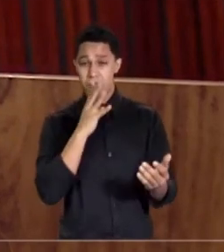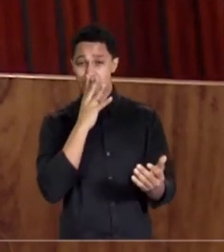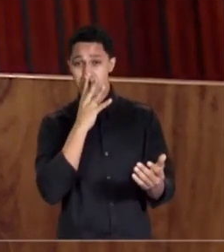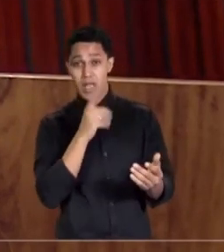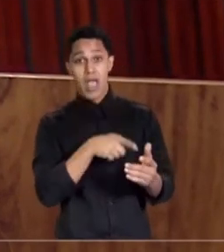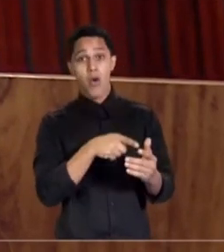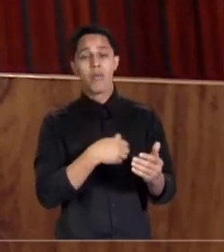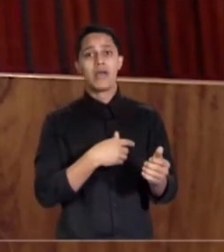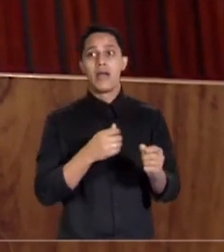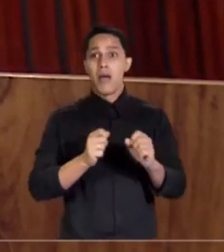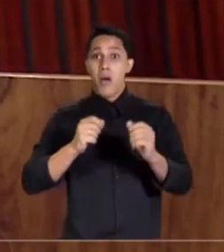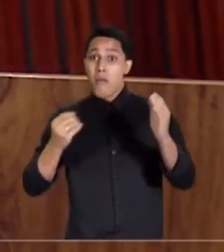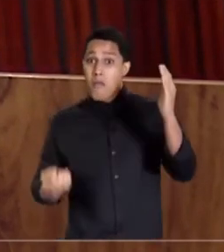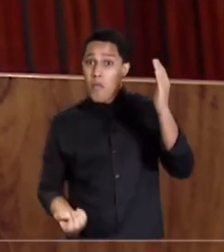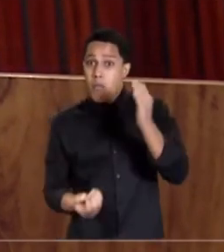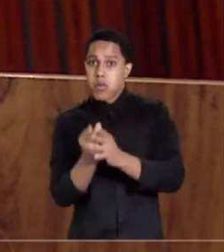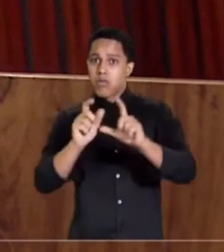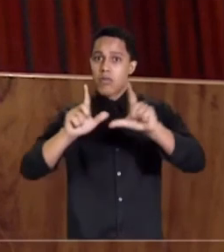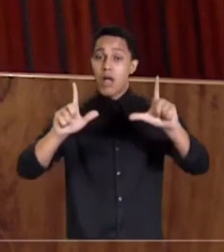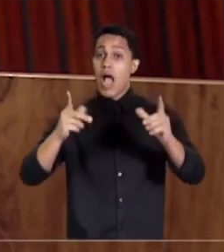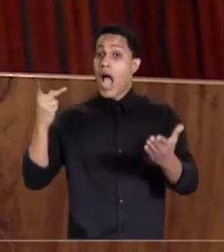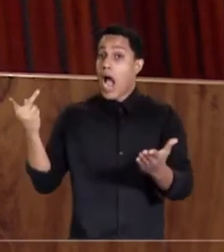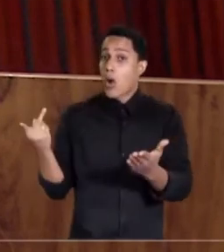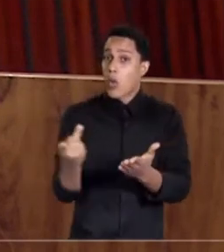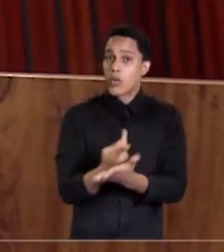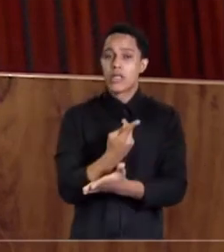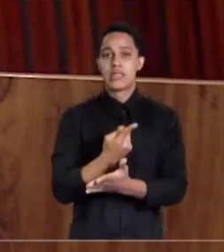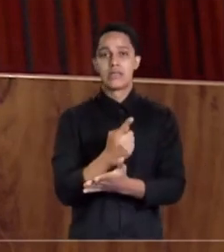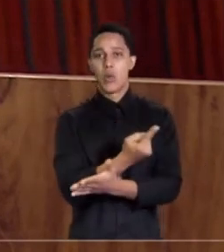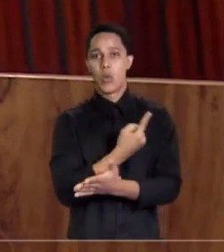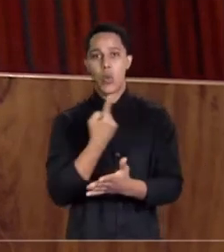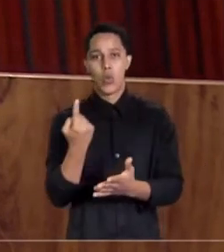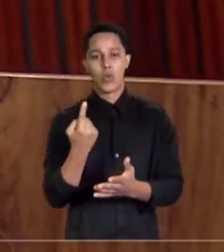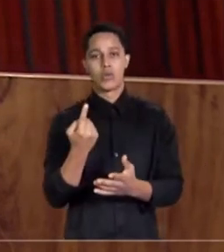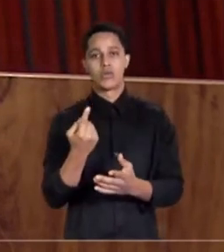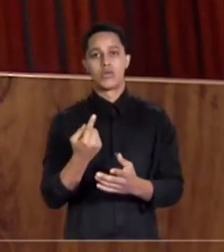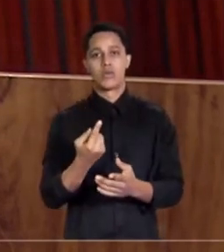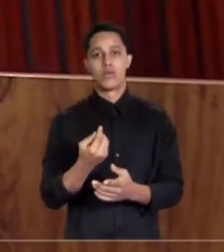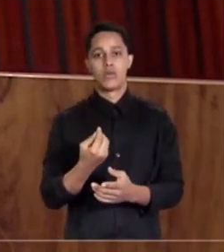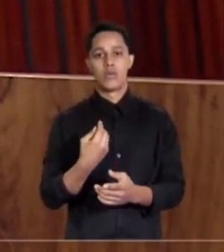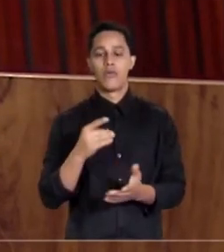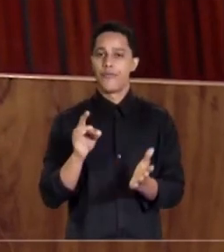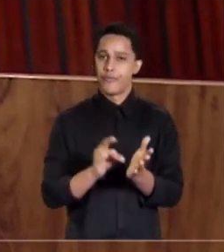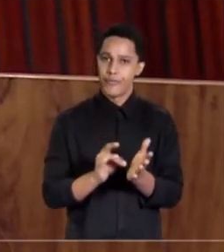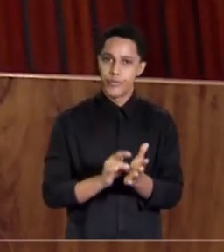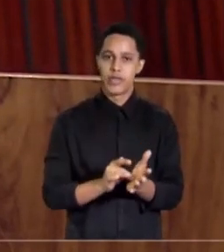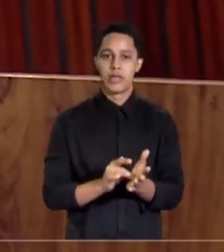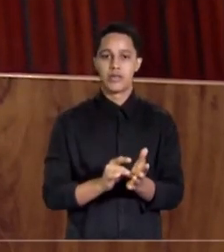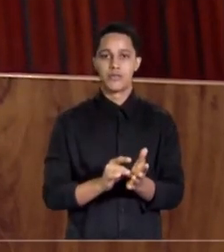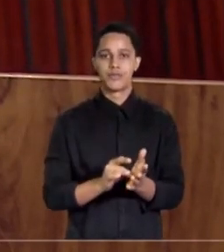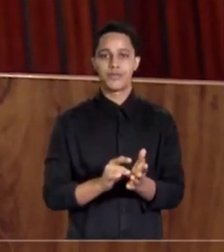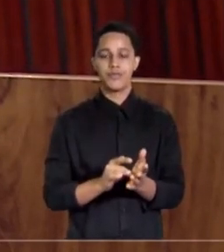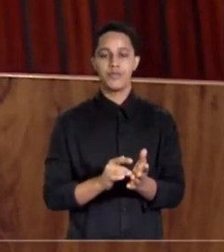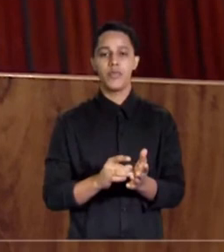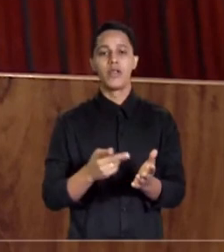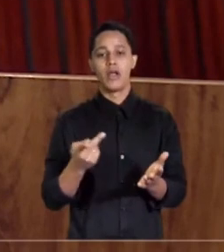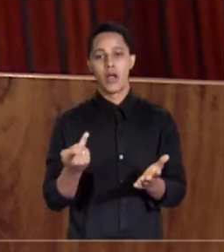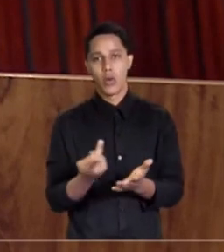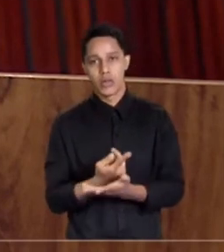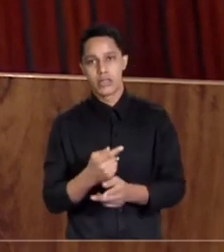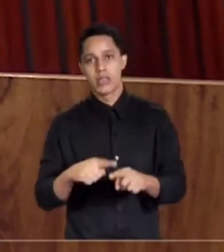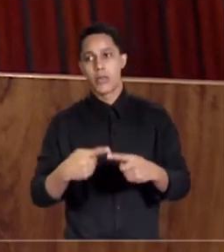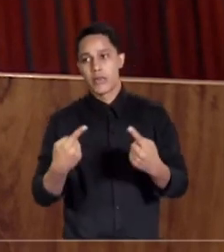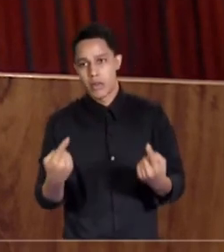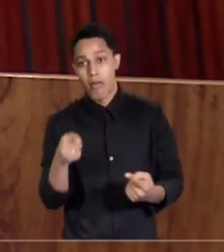uma cena, é aquilo que aconteceu e sobre o qual não se controverte nos autos. Ocorreu, portanto, esta